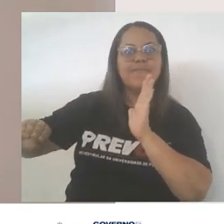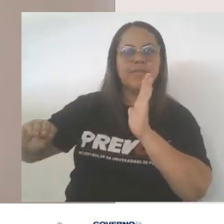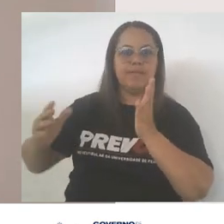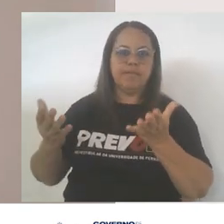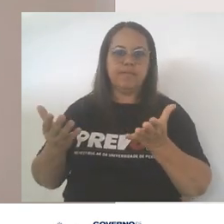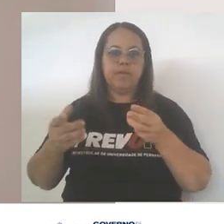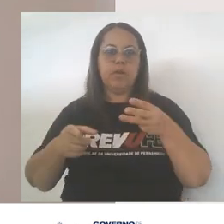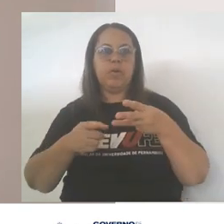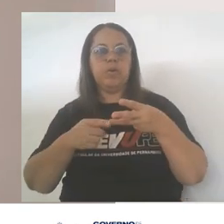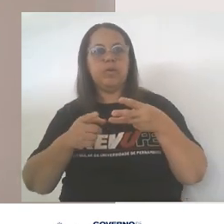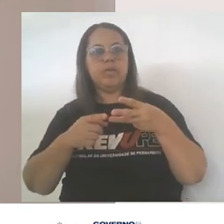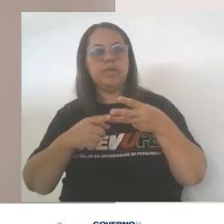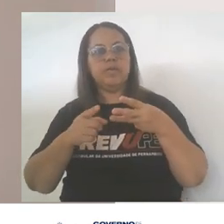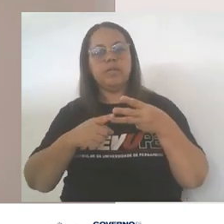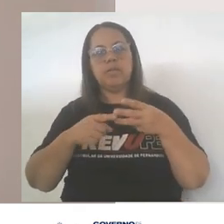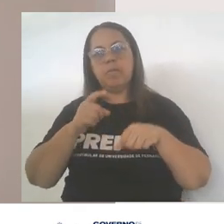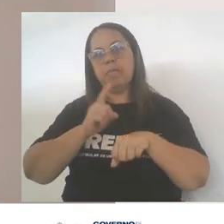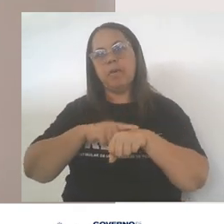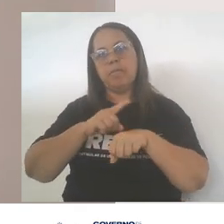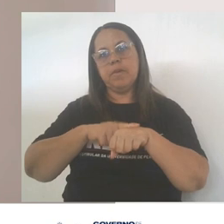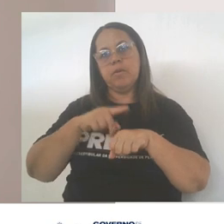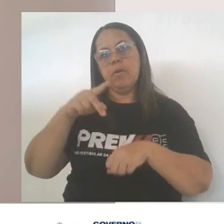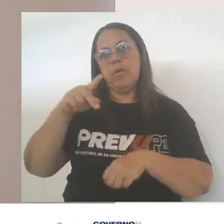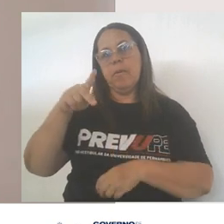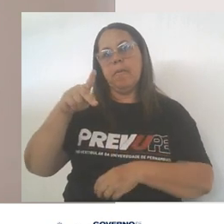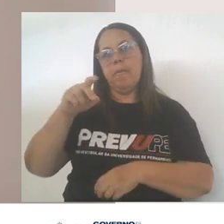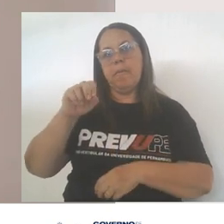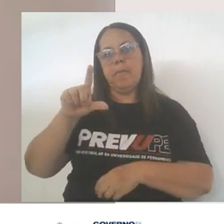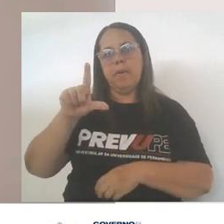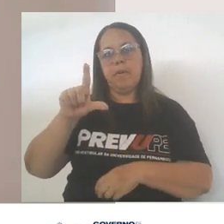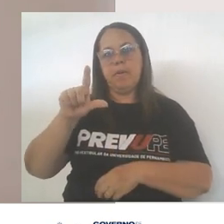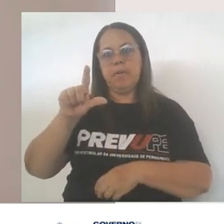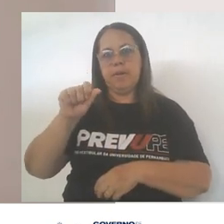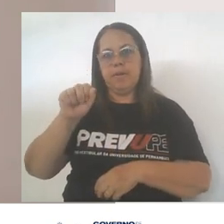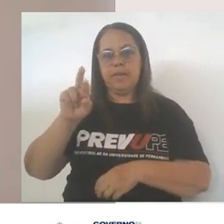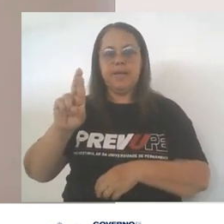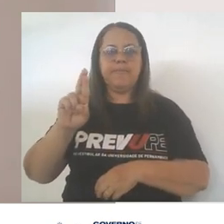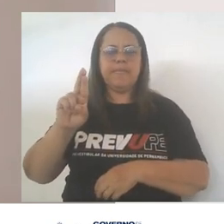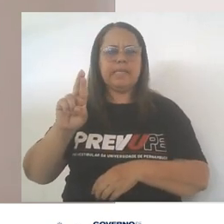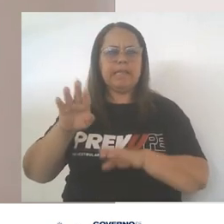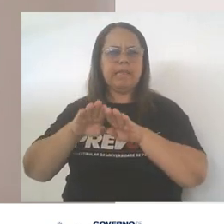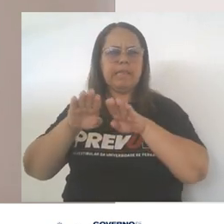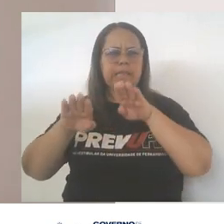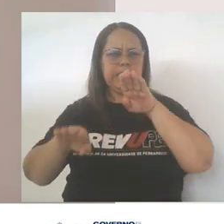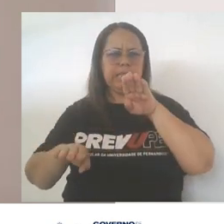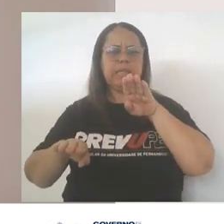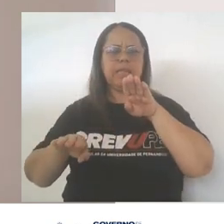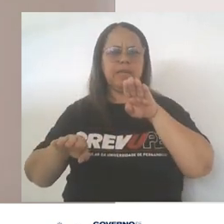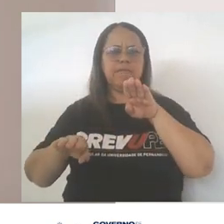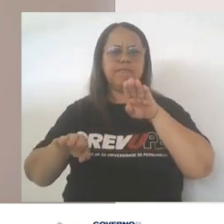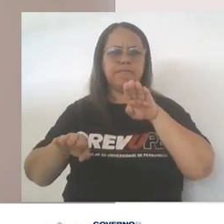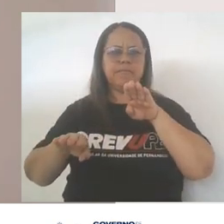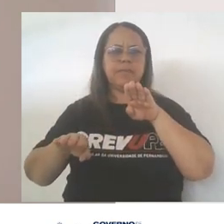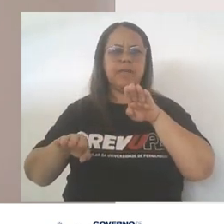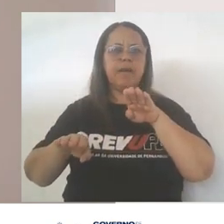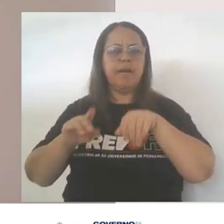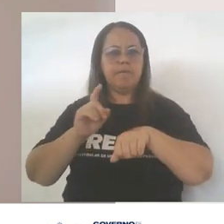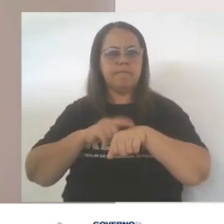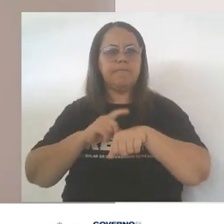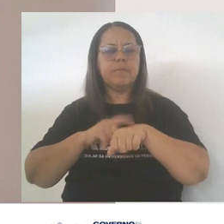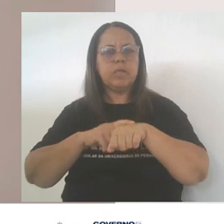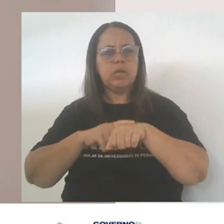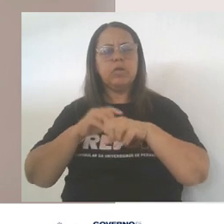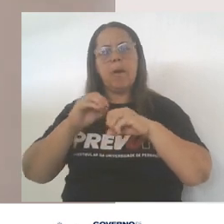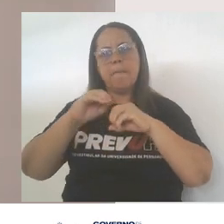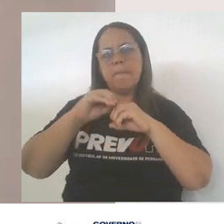é o momento de dipolo ou momento dipolar. Essa distribuição desigual de cargas cria um momento de dipolo na